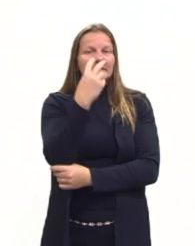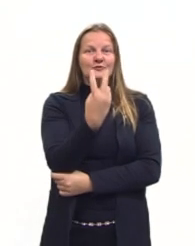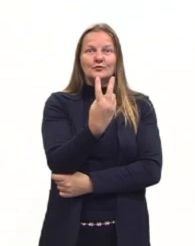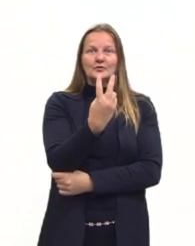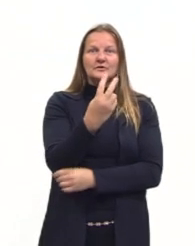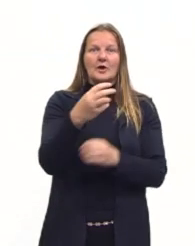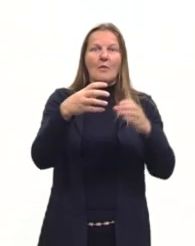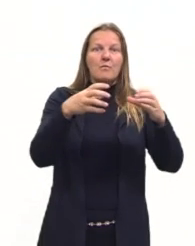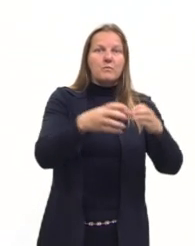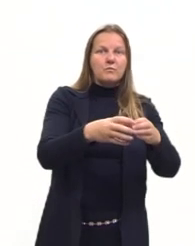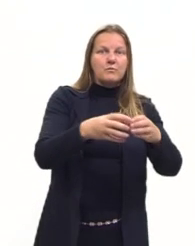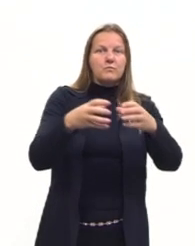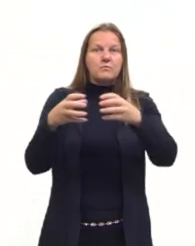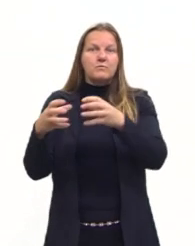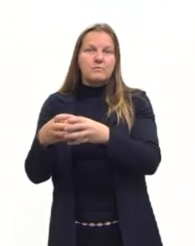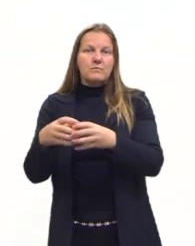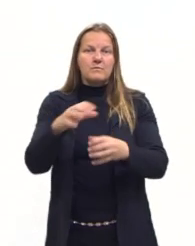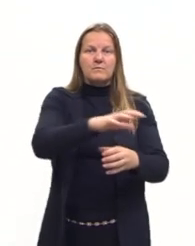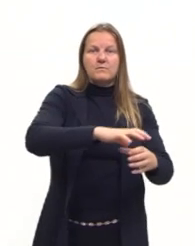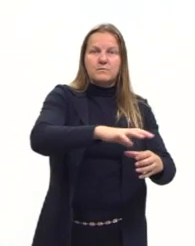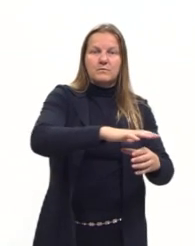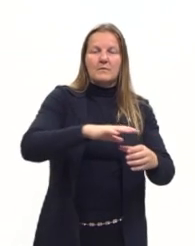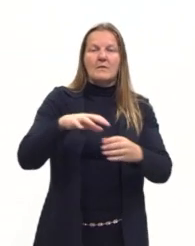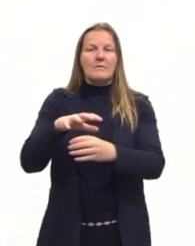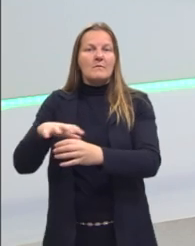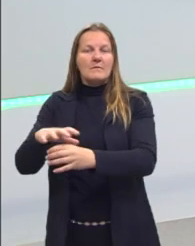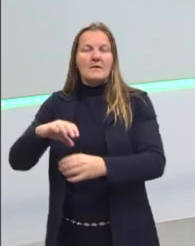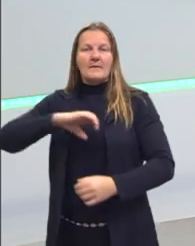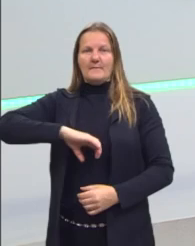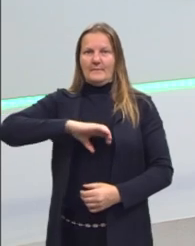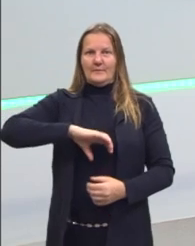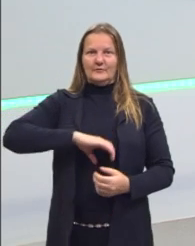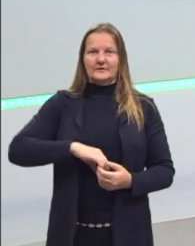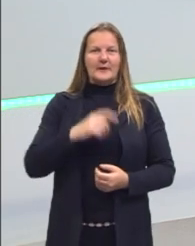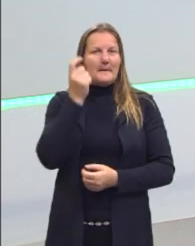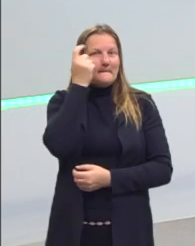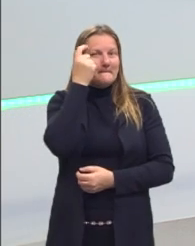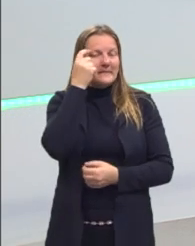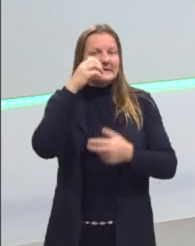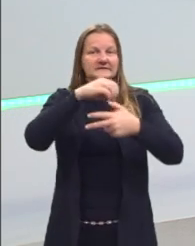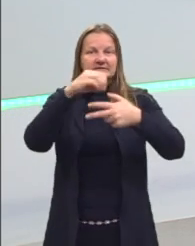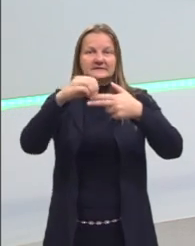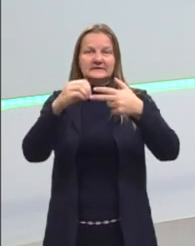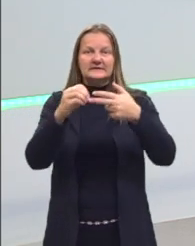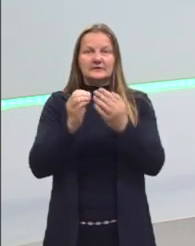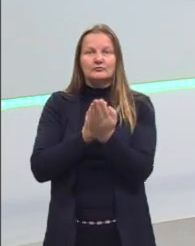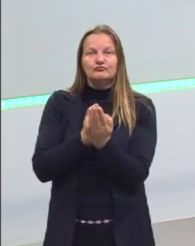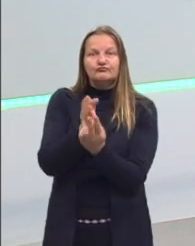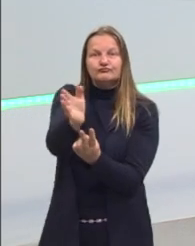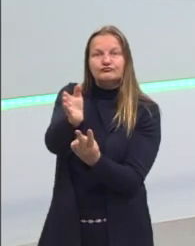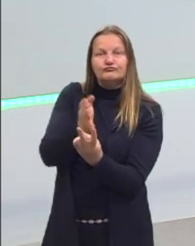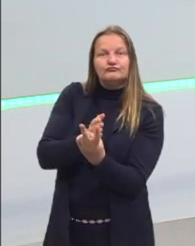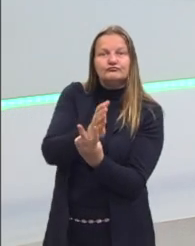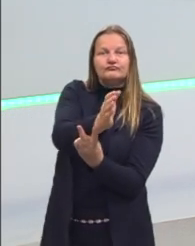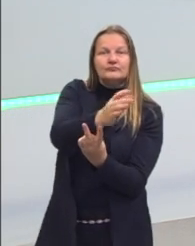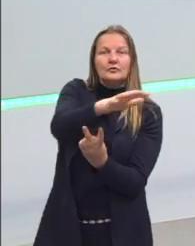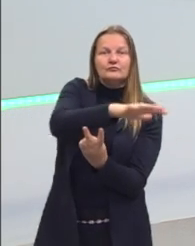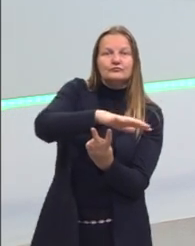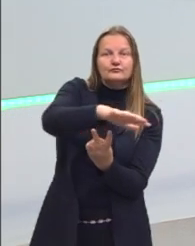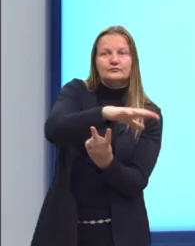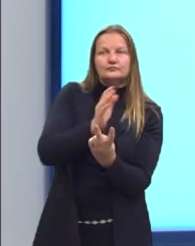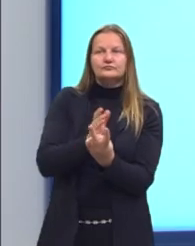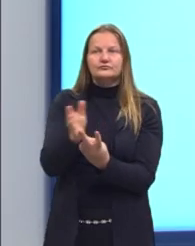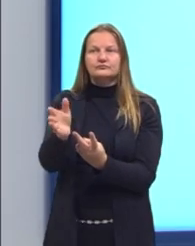grandes áreas de língua portuguesa. A gente pensa aí no Enem pensando em duas grandes áreas de estudo.